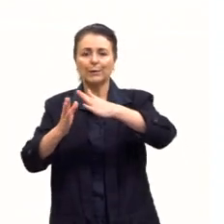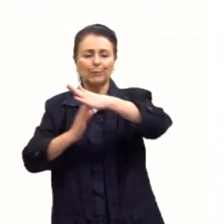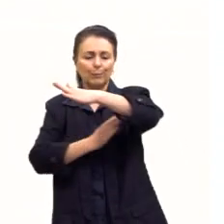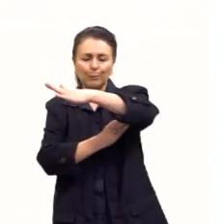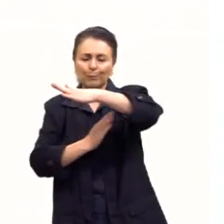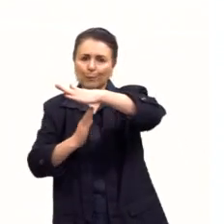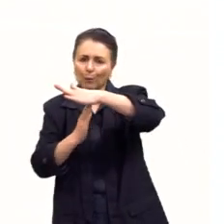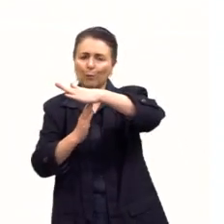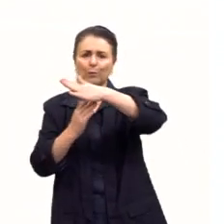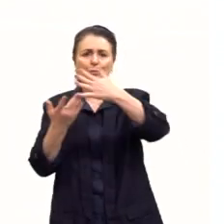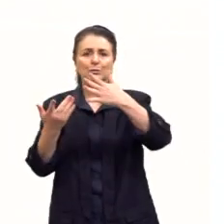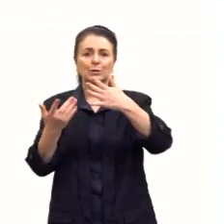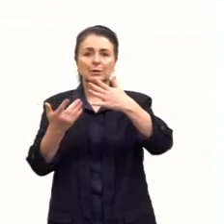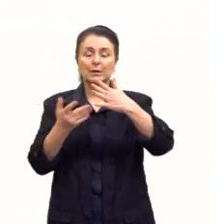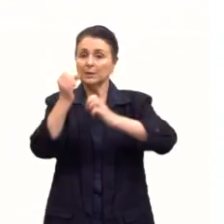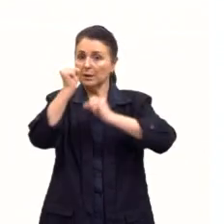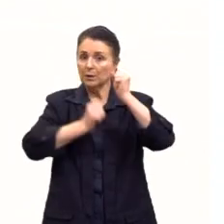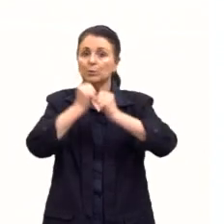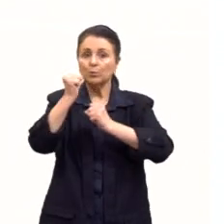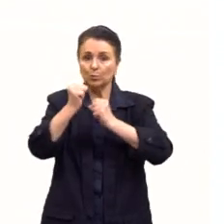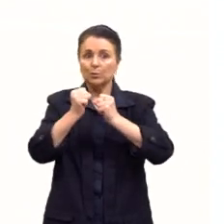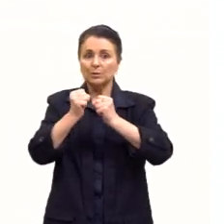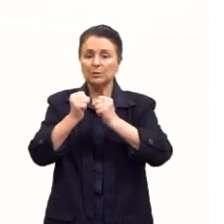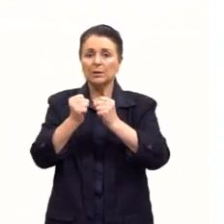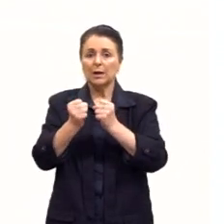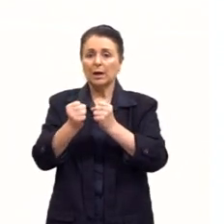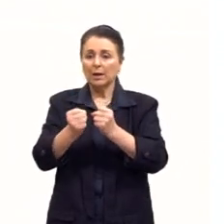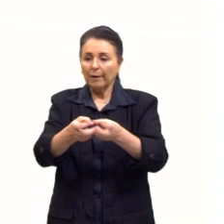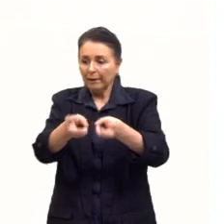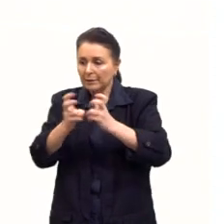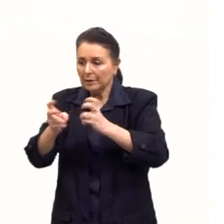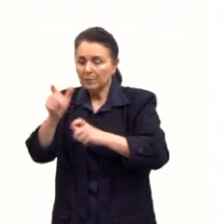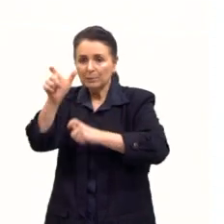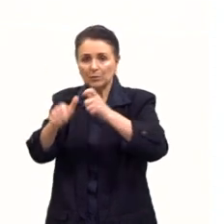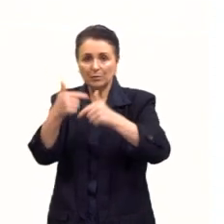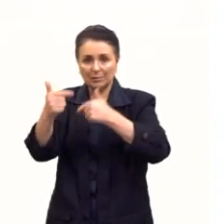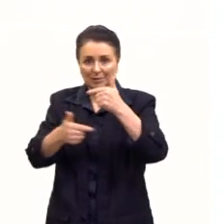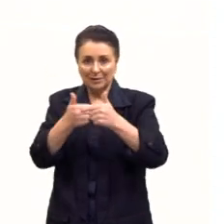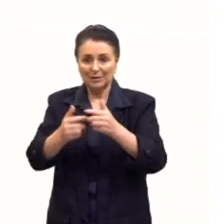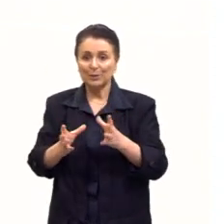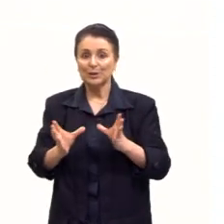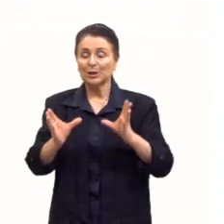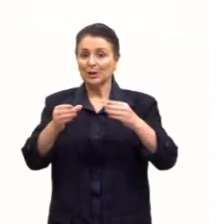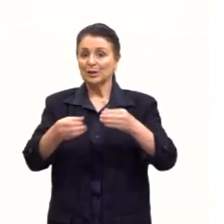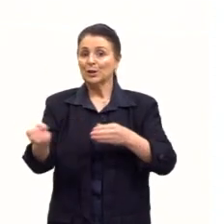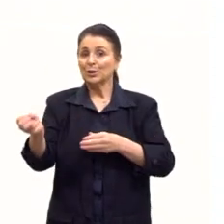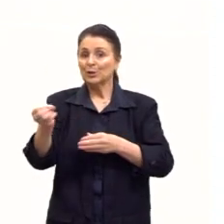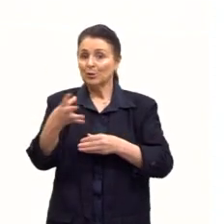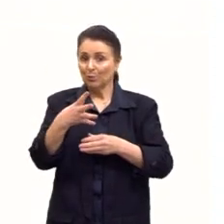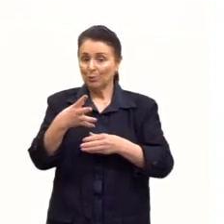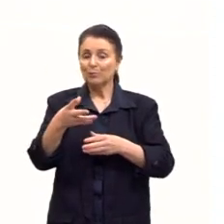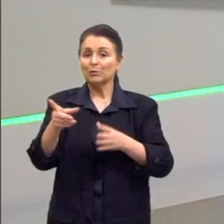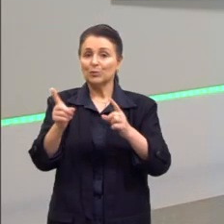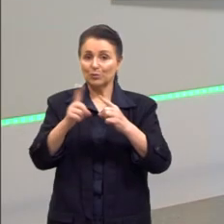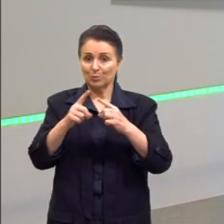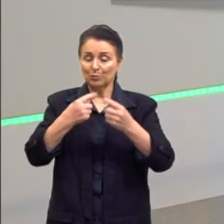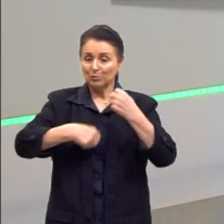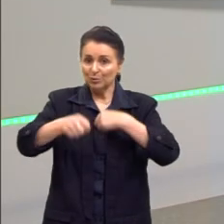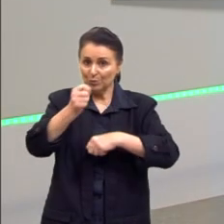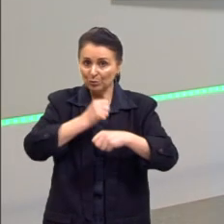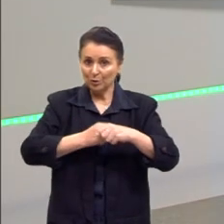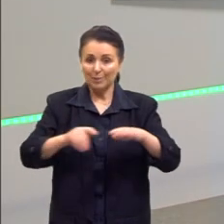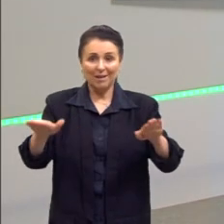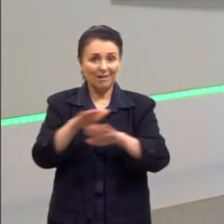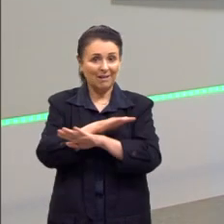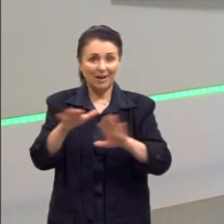vão empregar esses trabalhadores que estavam sem dinheiro. O New Deal, então, vai inaugurar, vai acabar com o liberalismo, de certa forma,